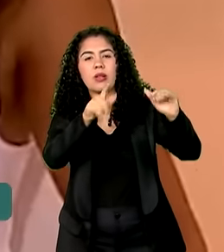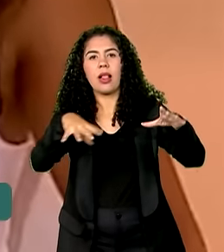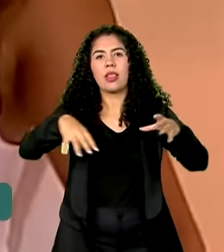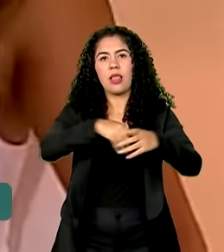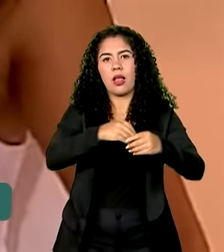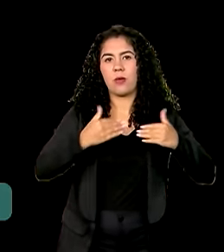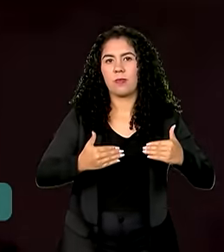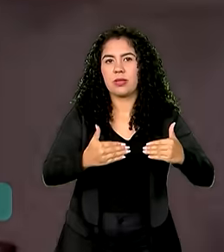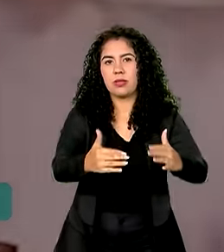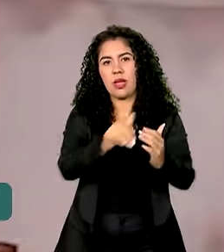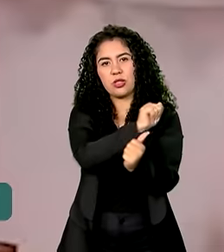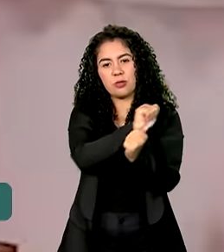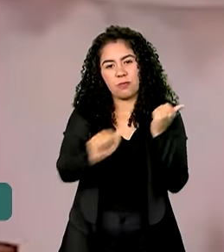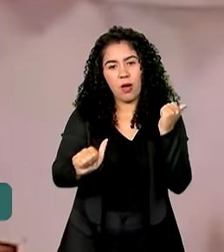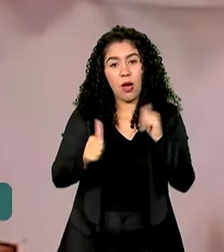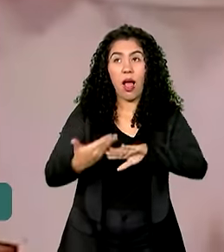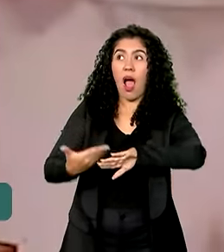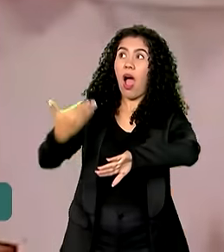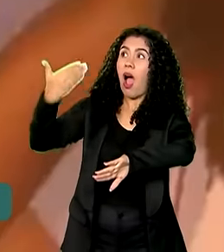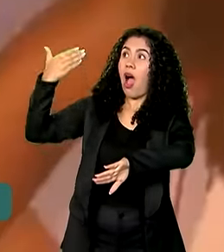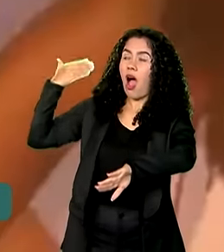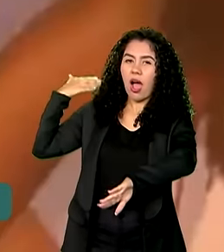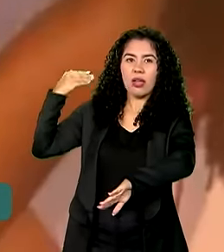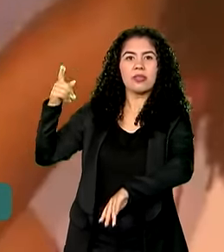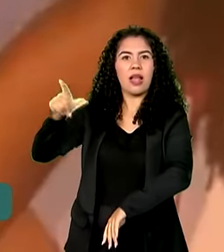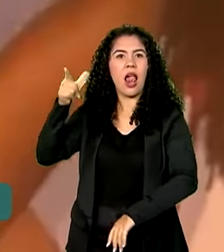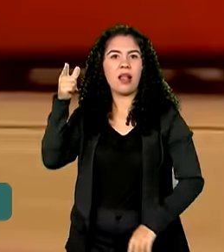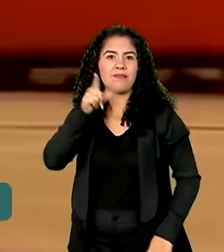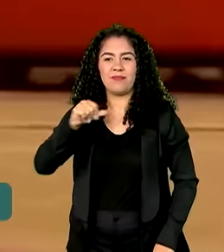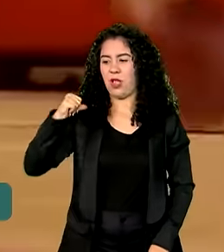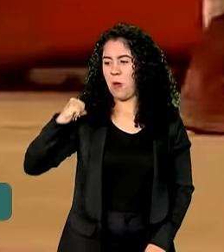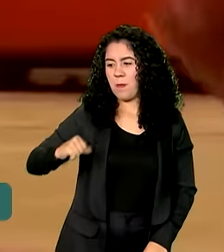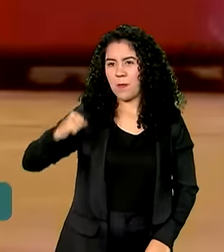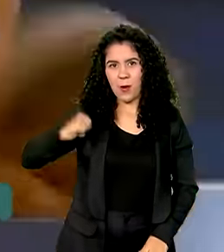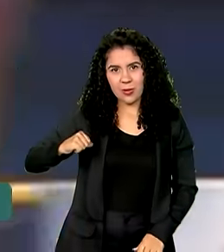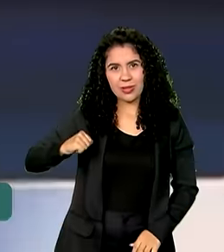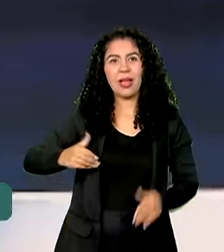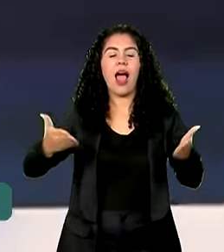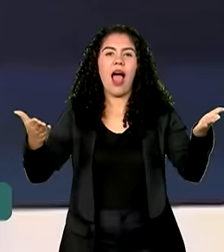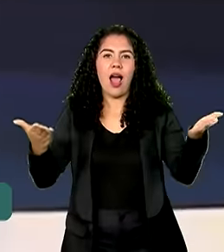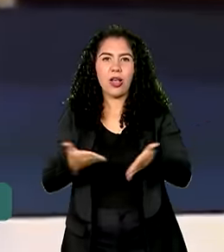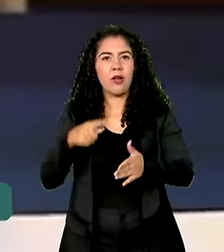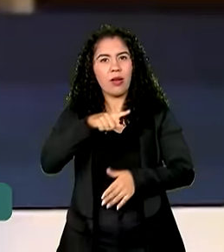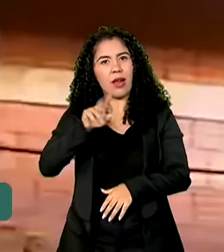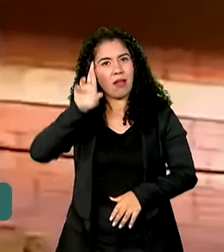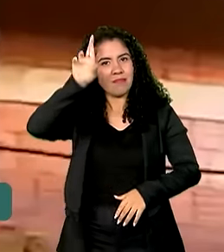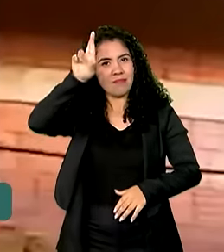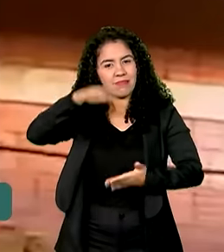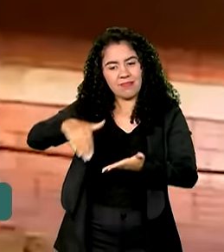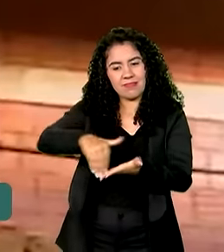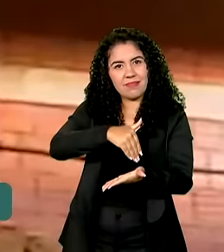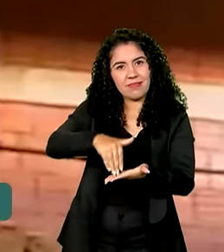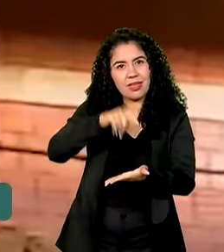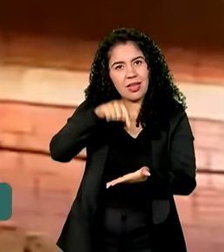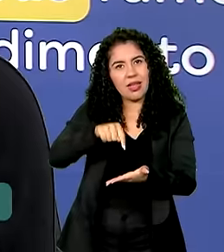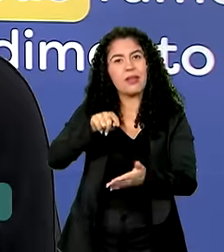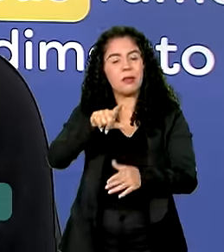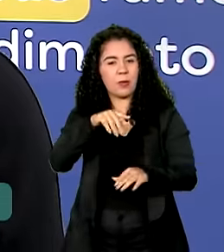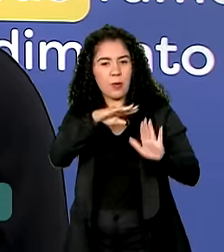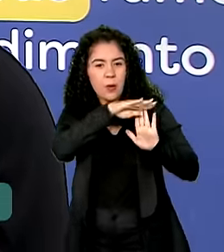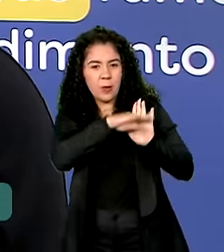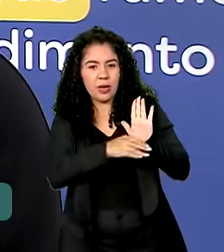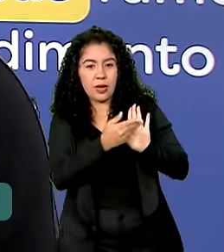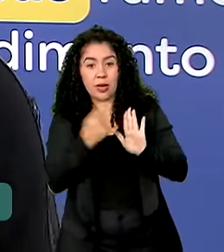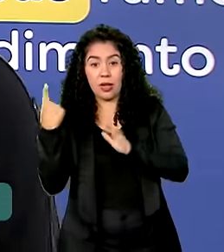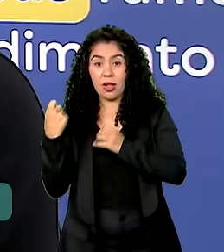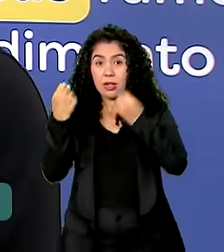Ministério do Esporte. No passado, ela recebeu o Bolsa Atleta e agora está à frente da secretaria, que cuida do programa. O